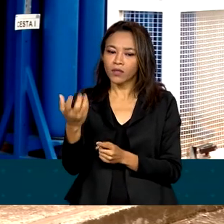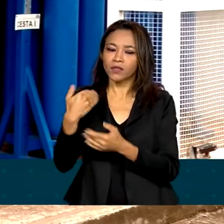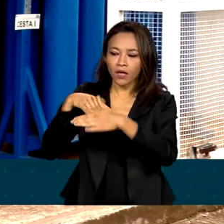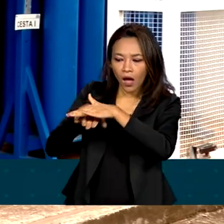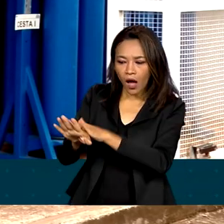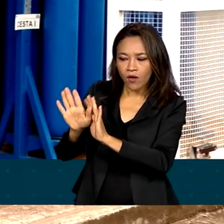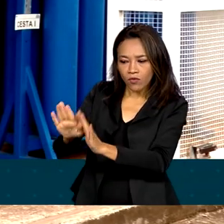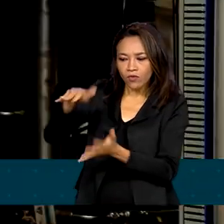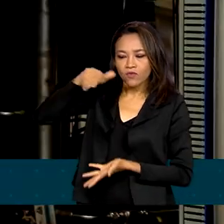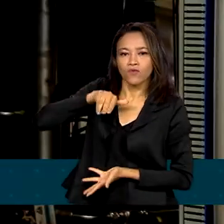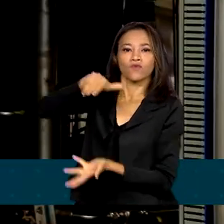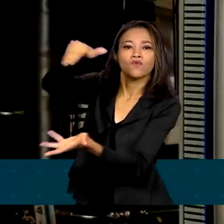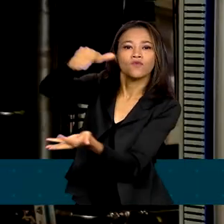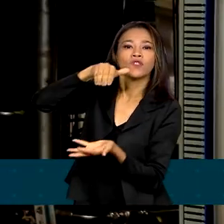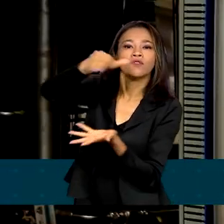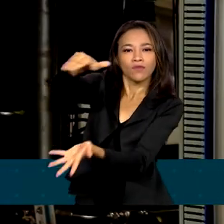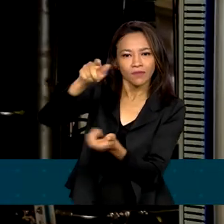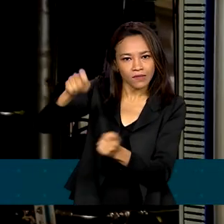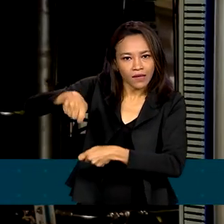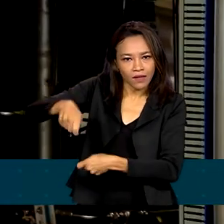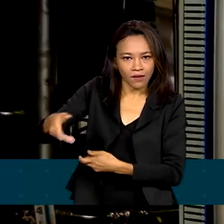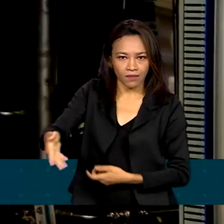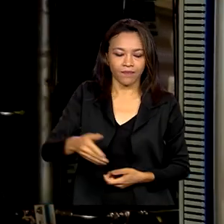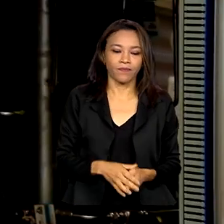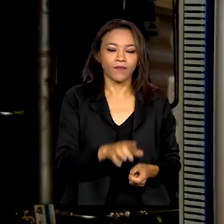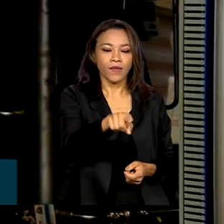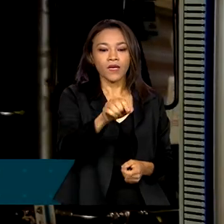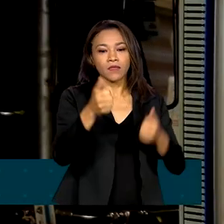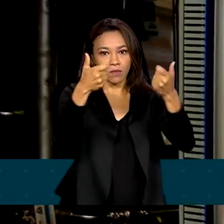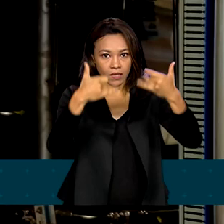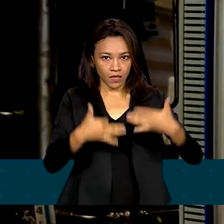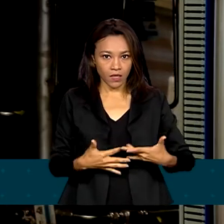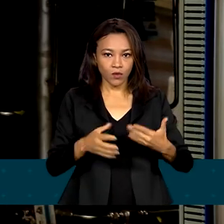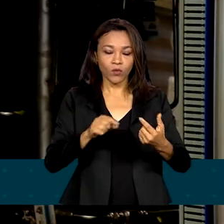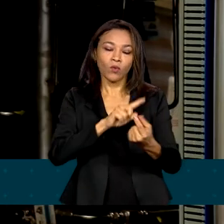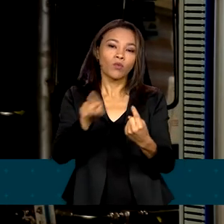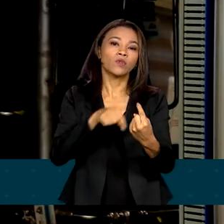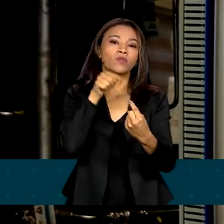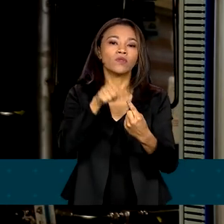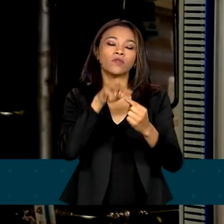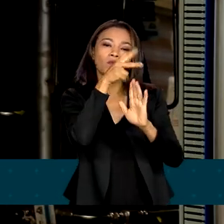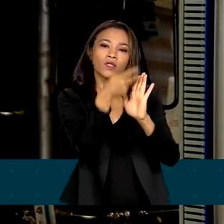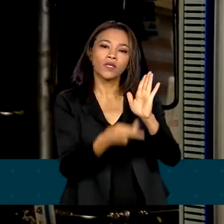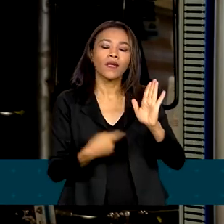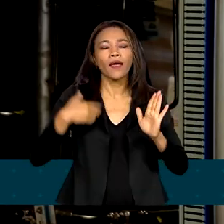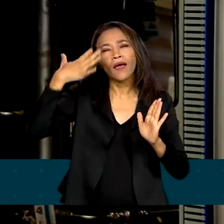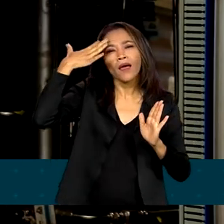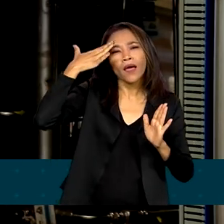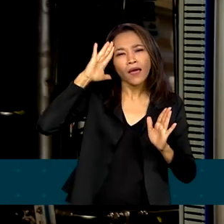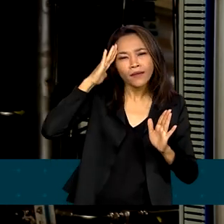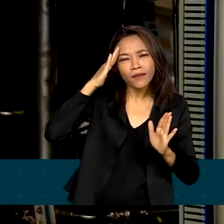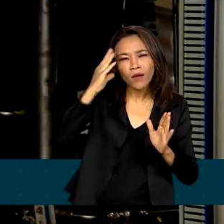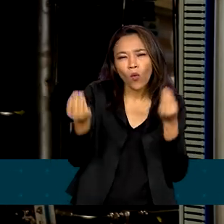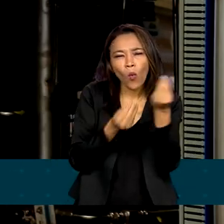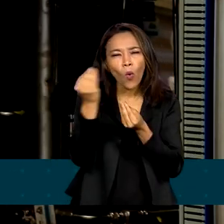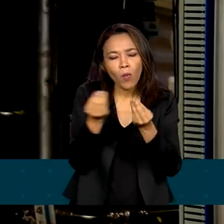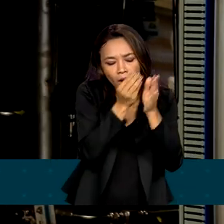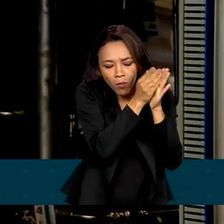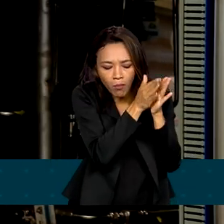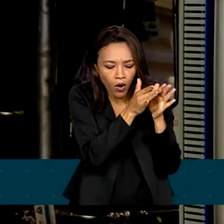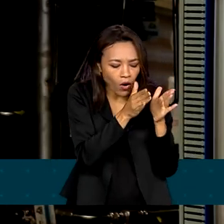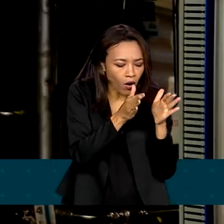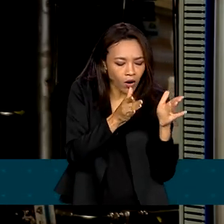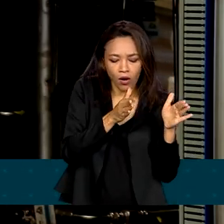e transportada. O objetivo desse projeto é entender os processos de geração de hidrogênio verde e